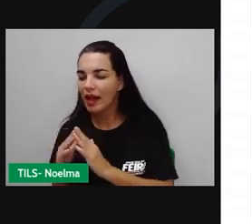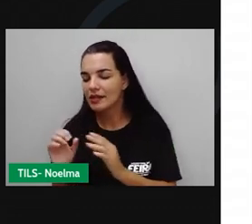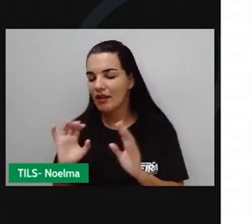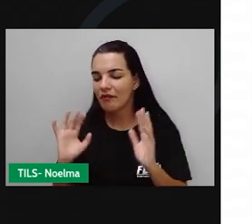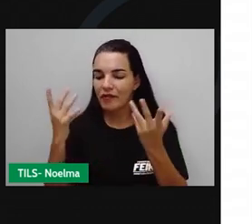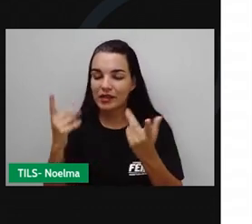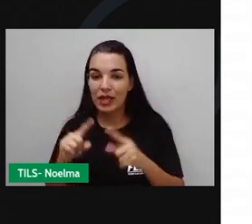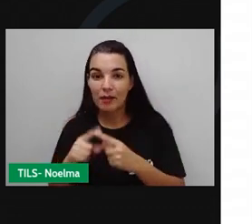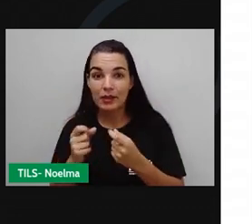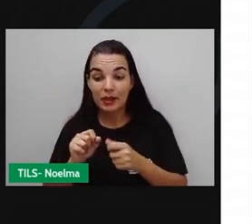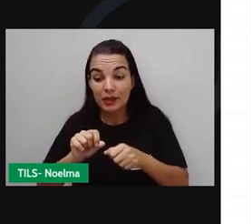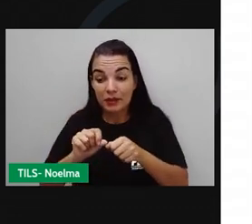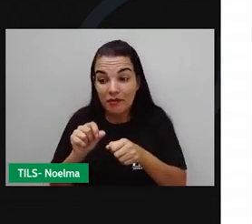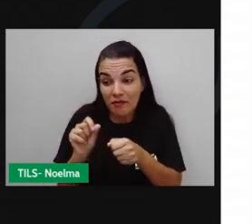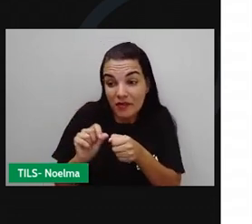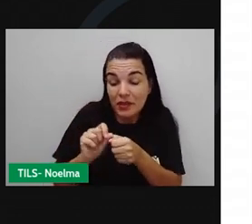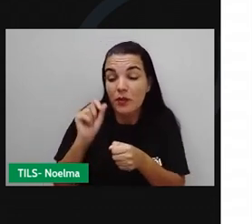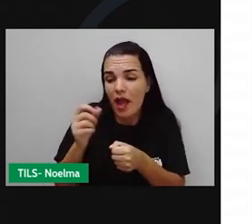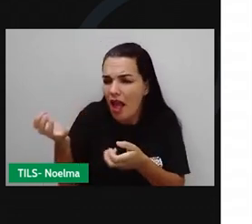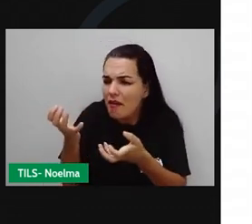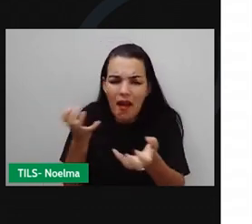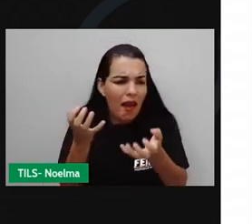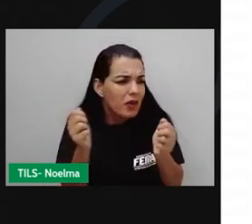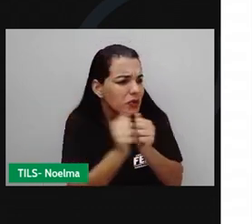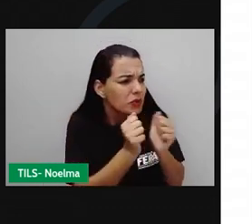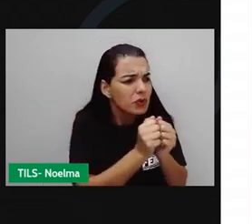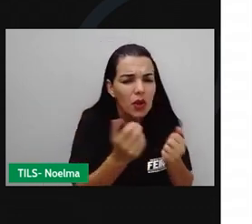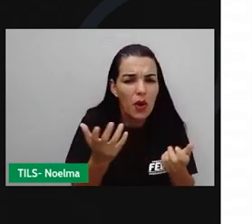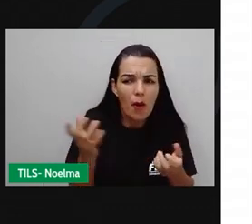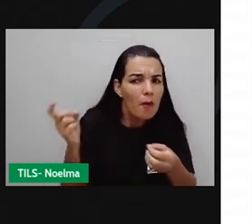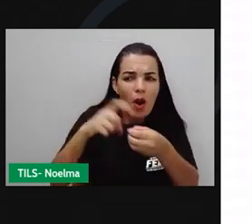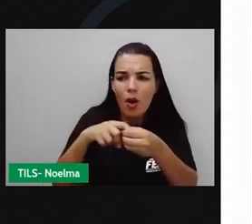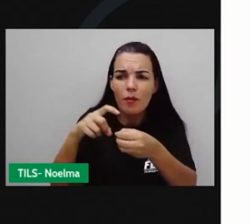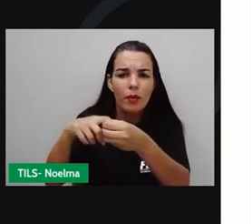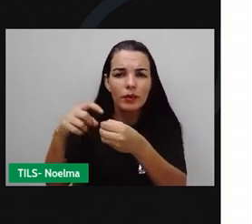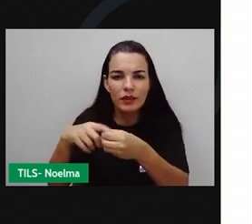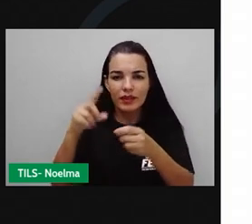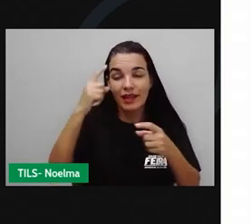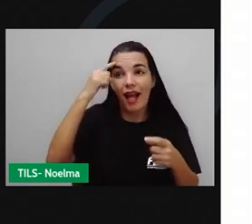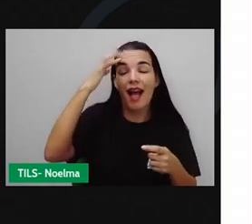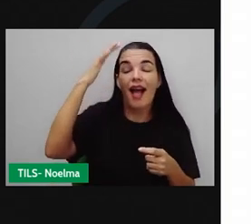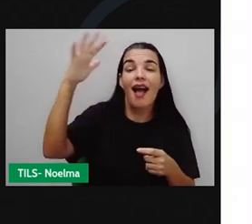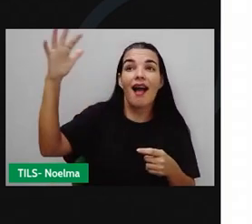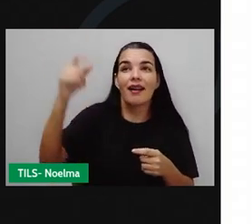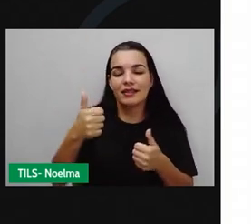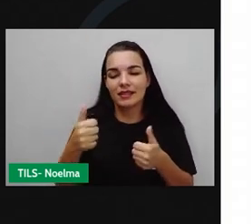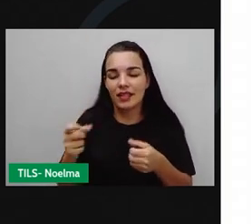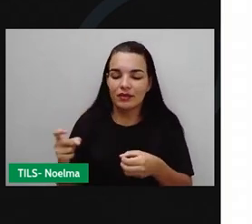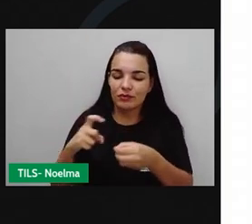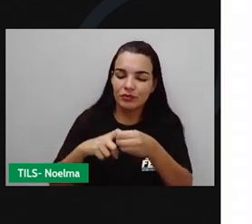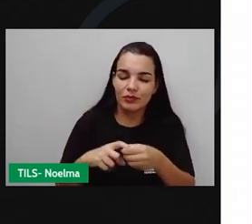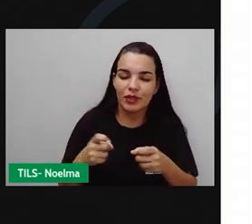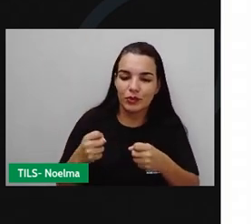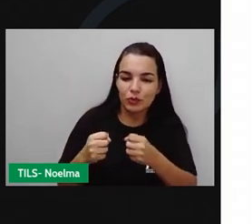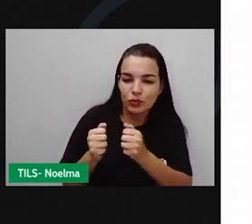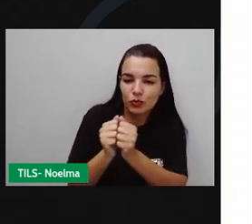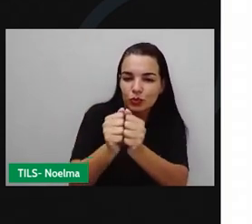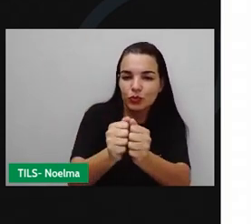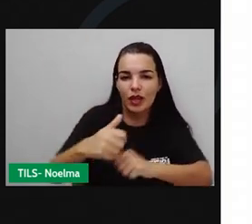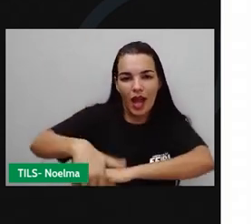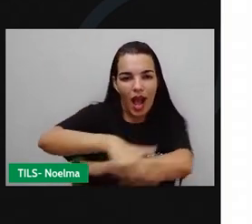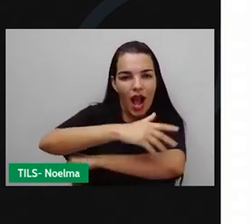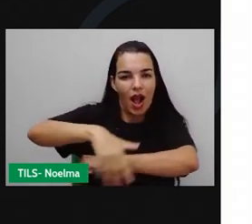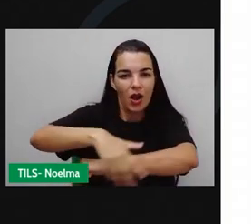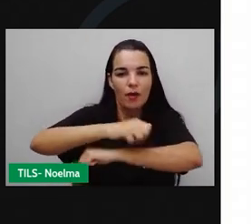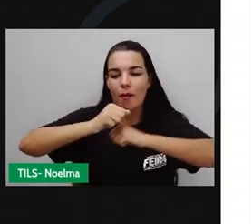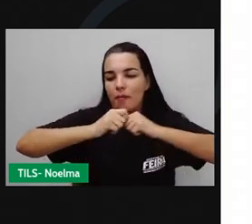participar também, né? Aí o povo aderiu à ideia e me ajudou muito. Eu agradeço muito a eles, estou muito feliz.